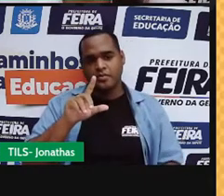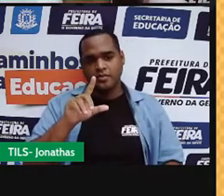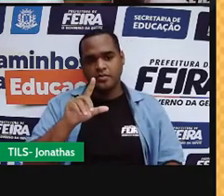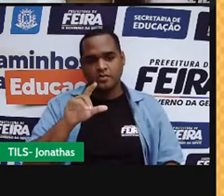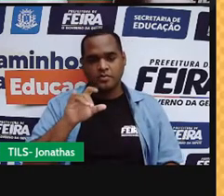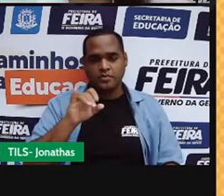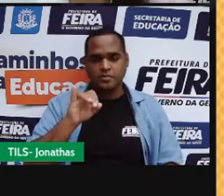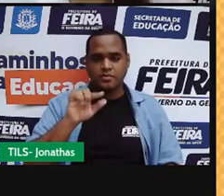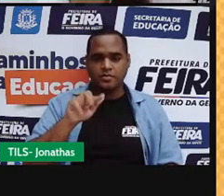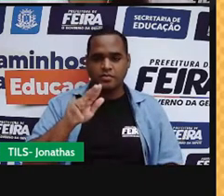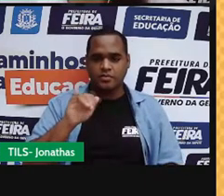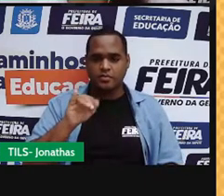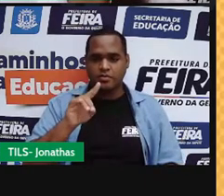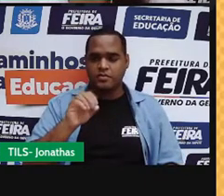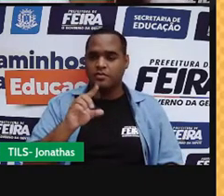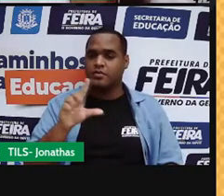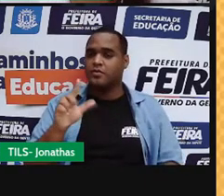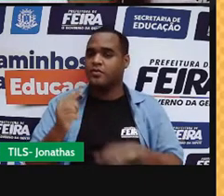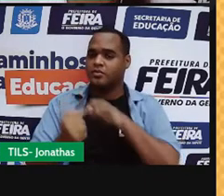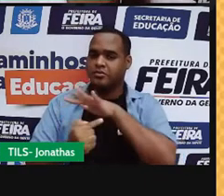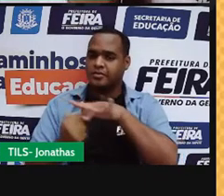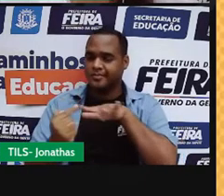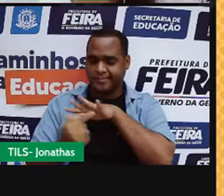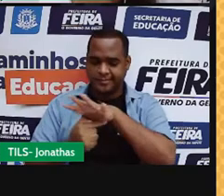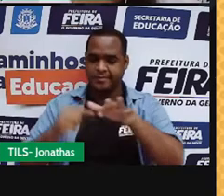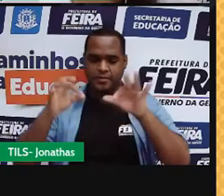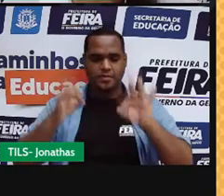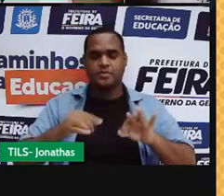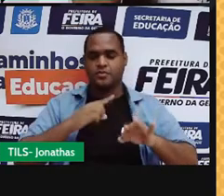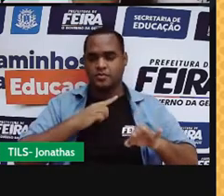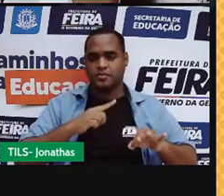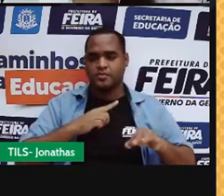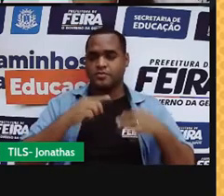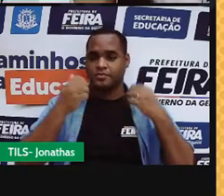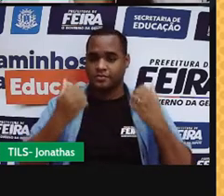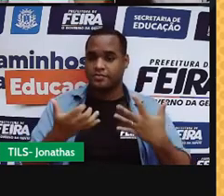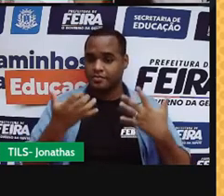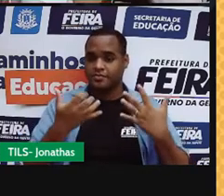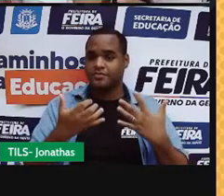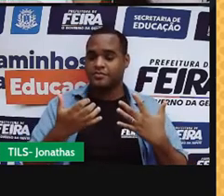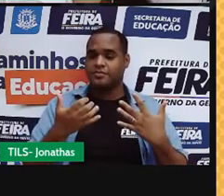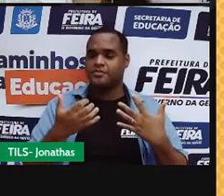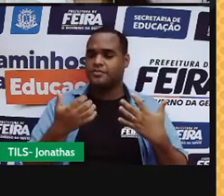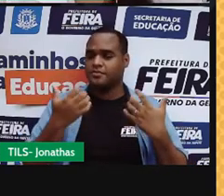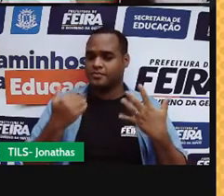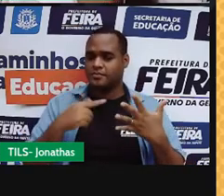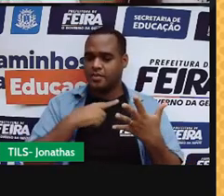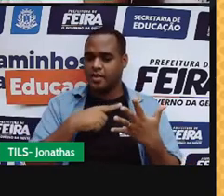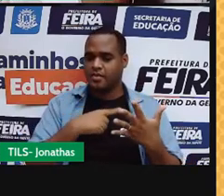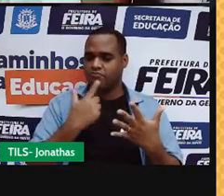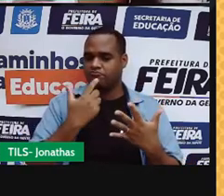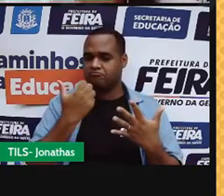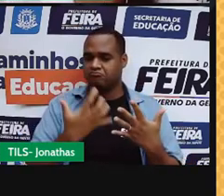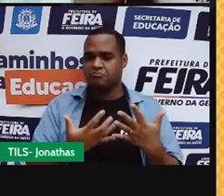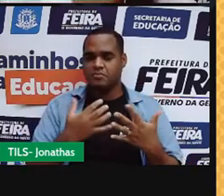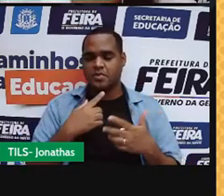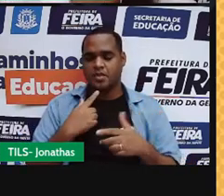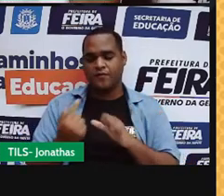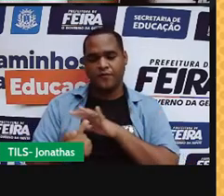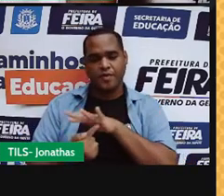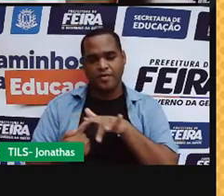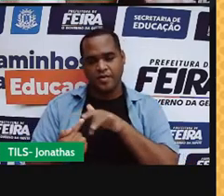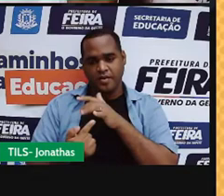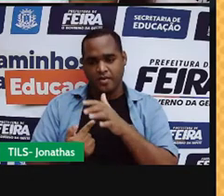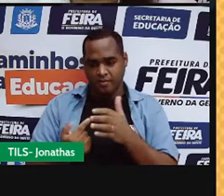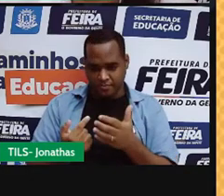muito rápida, que a gente chama de calefação. É, por exemplo, quando a gente tem ali a boca do fogão, a gente acabou de